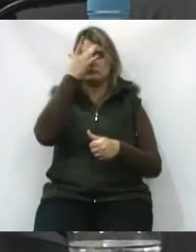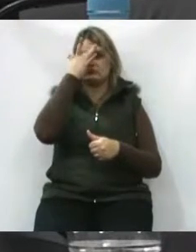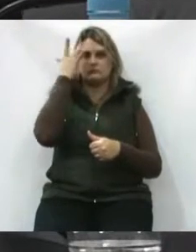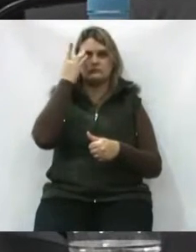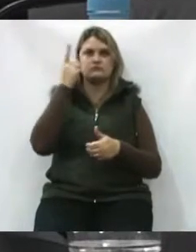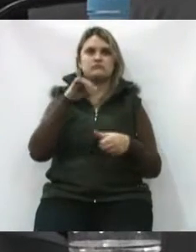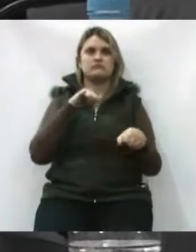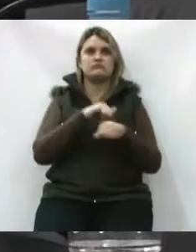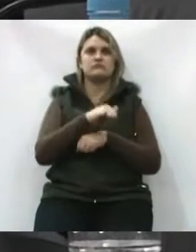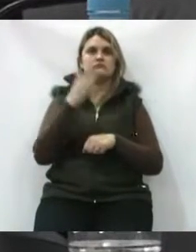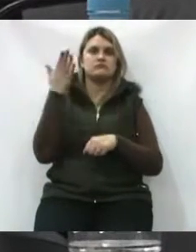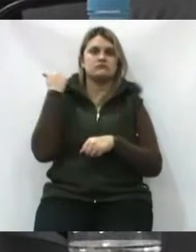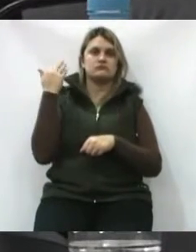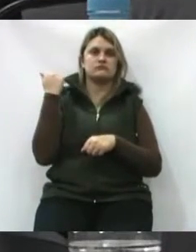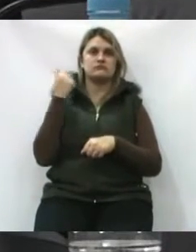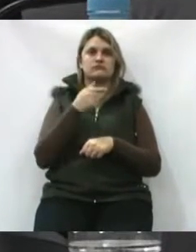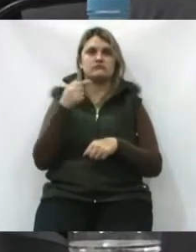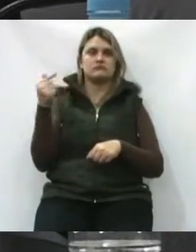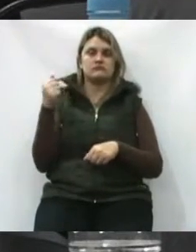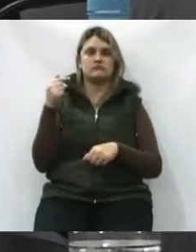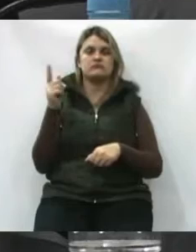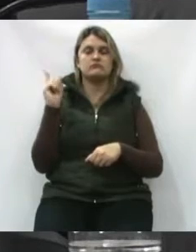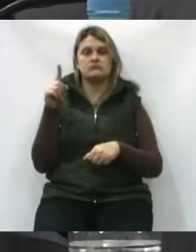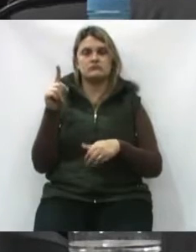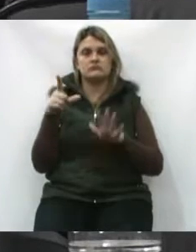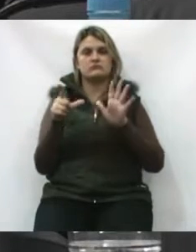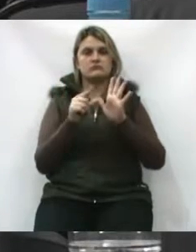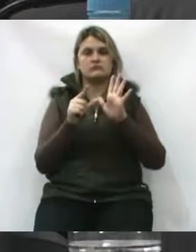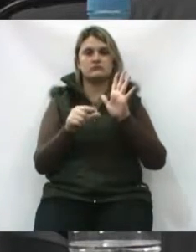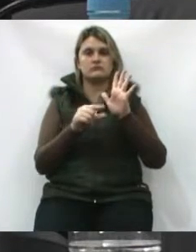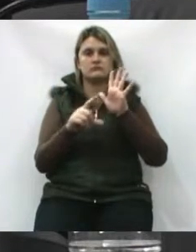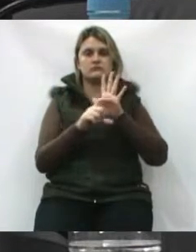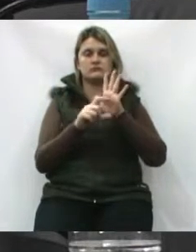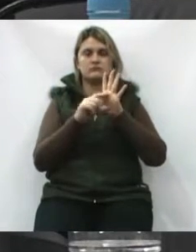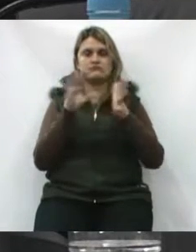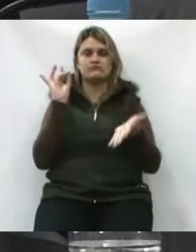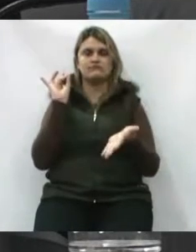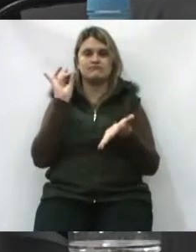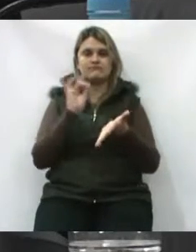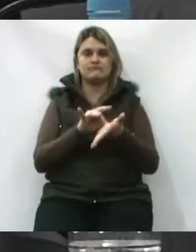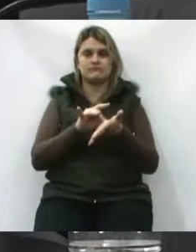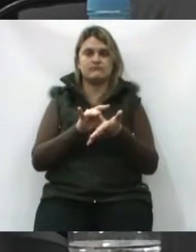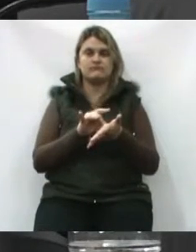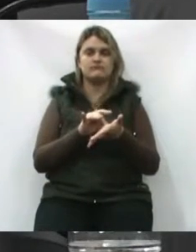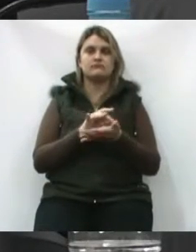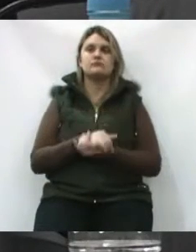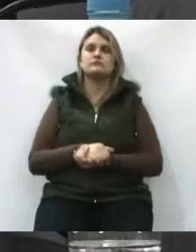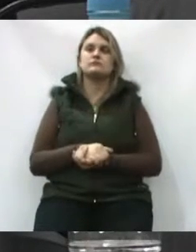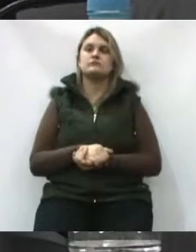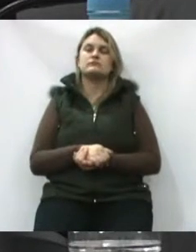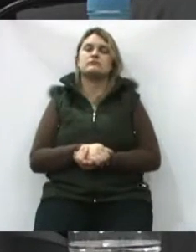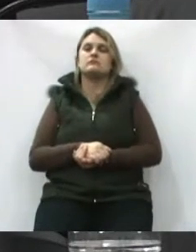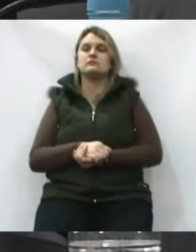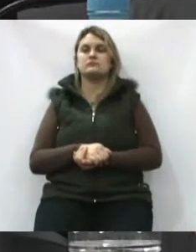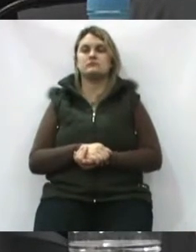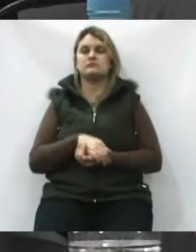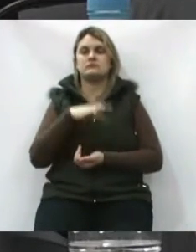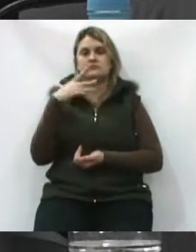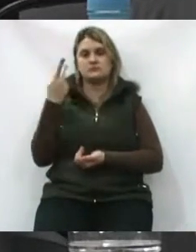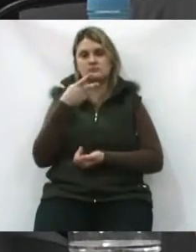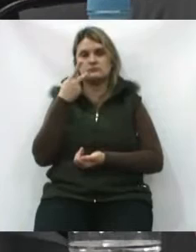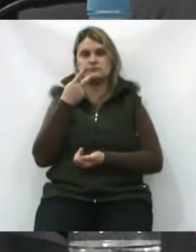que não estavam na semana passada, é um artigo da Lei Orgânica original que